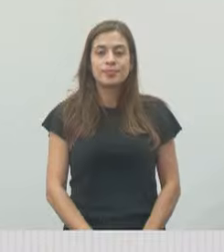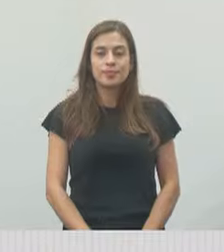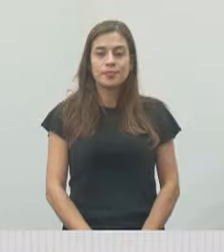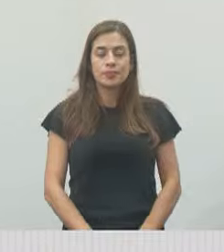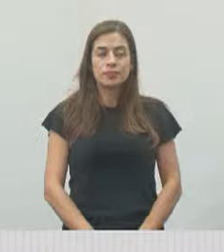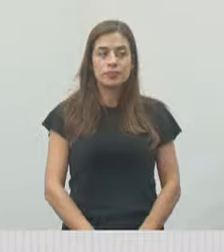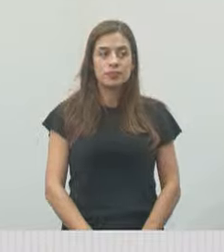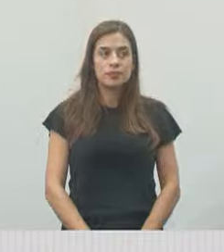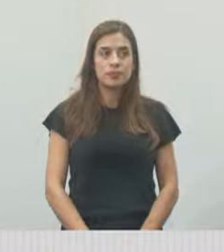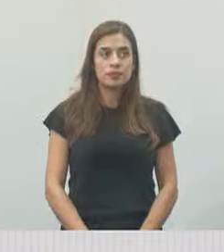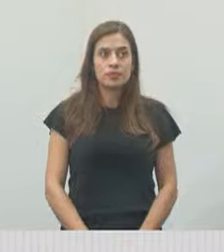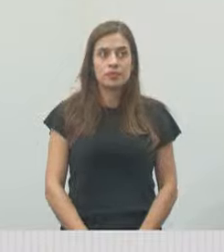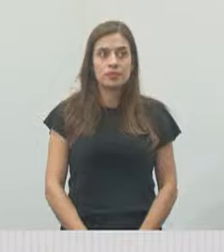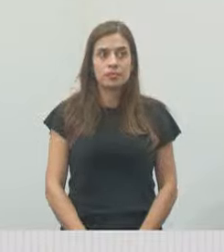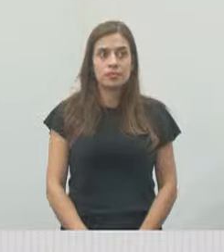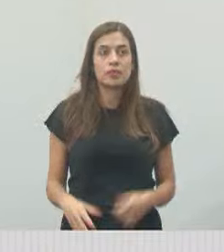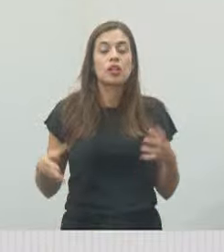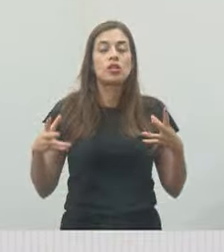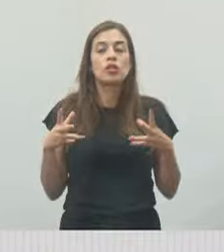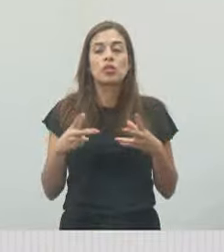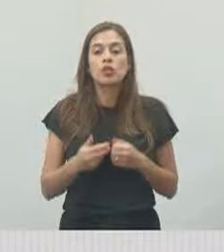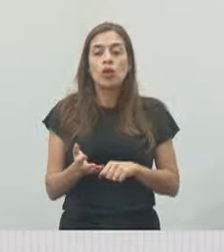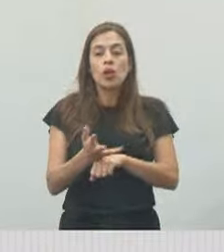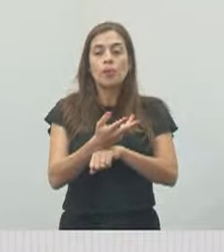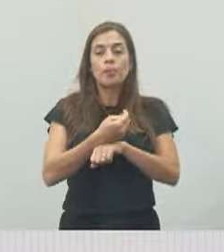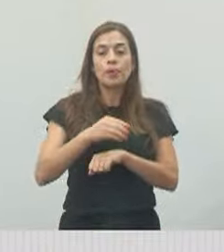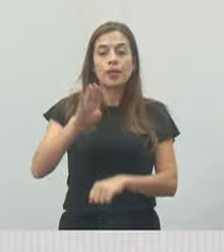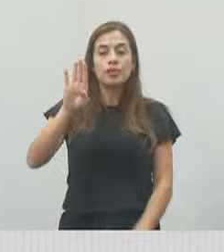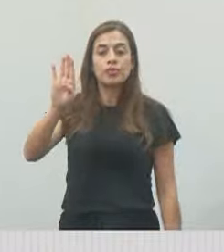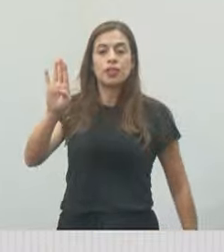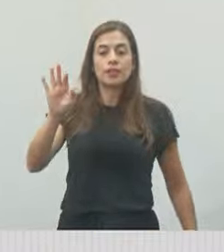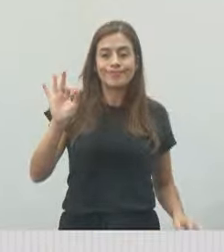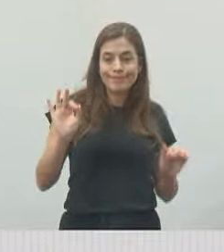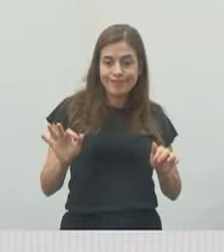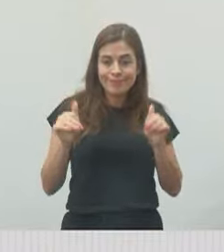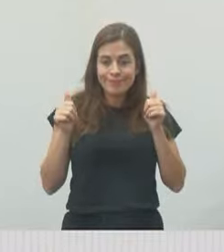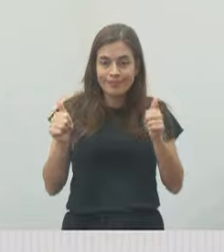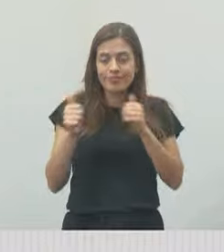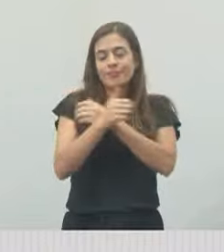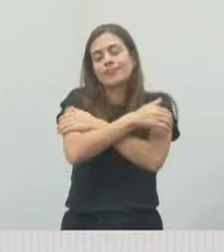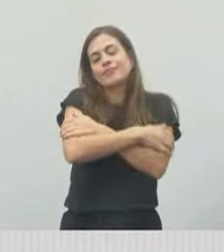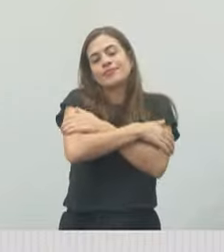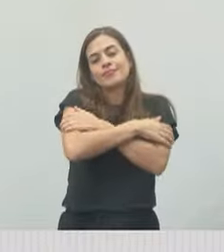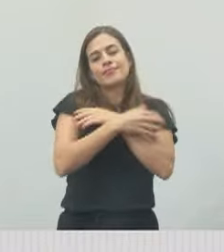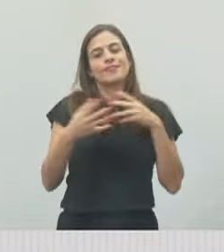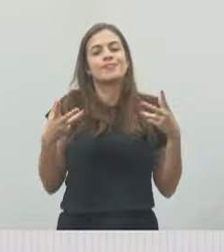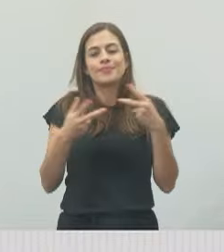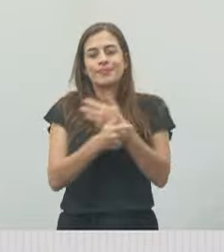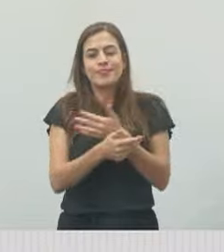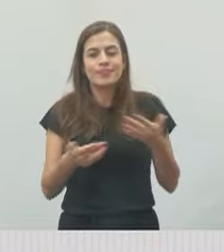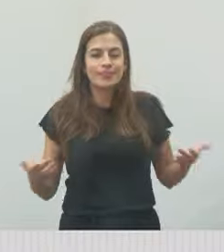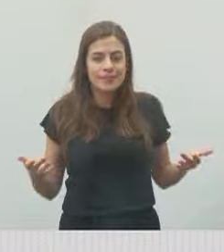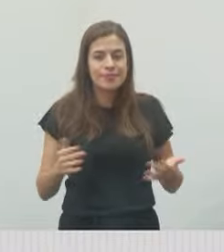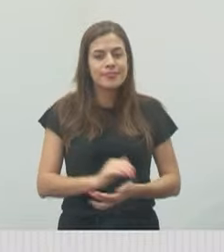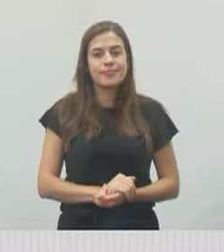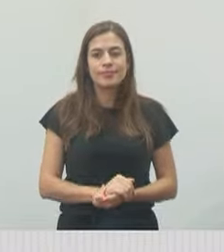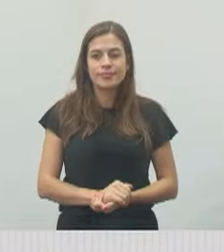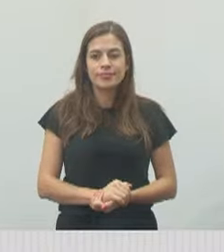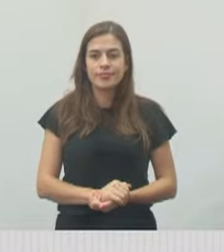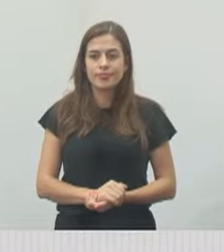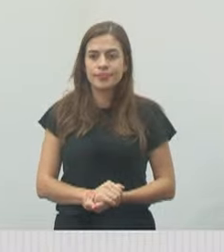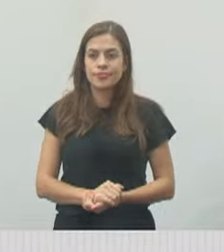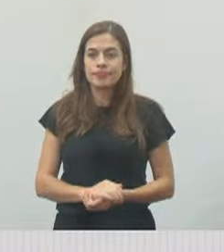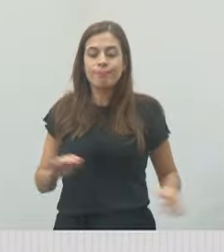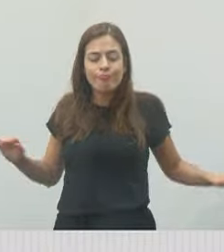E aí está todos os nossos pré-candidatos, tá certo? Então um grande abraço a todos. E